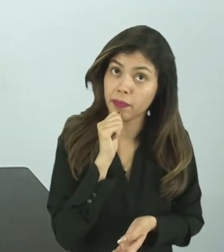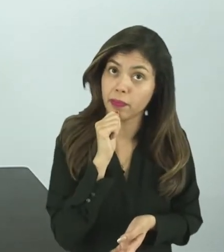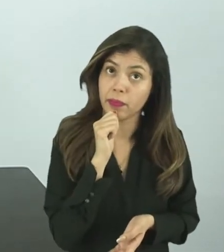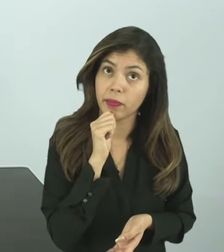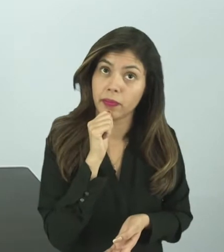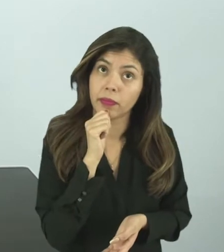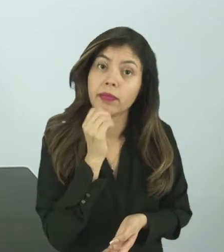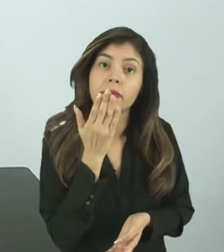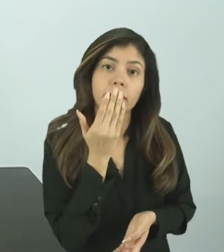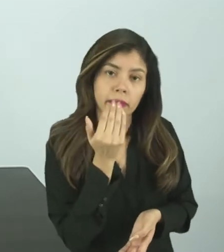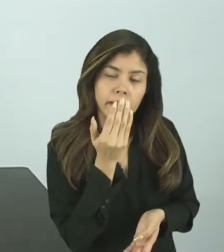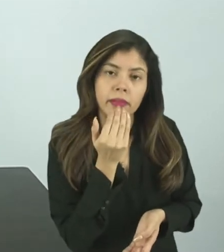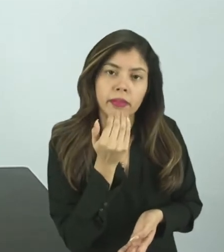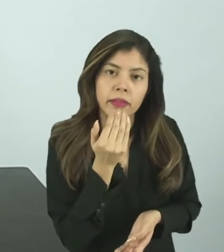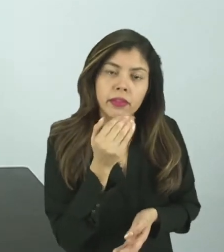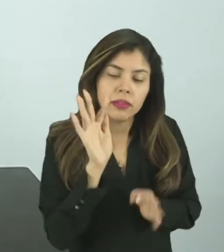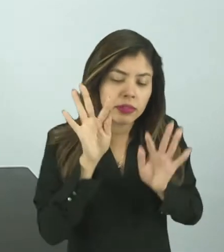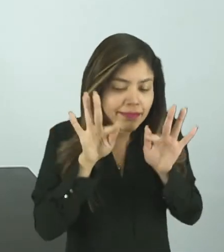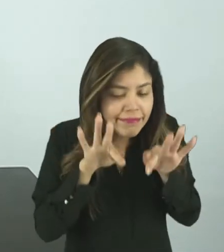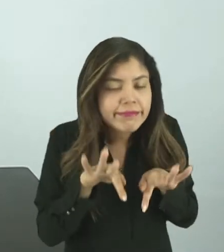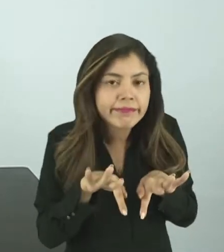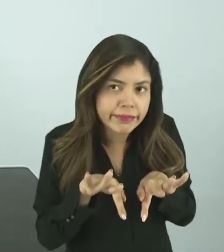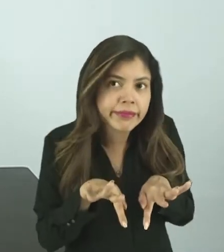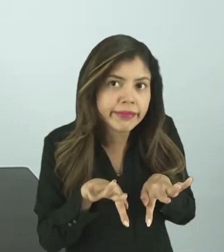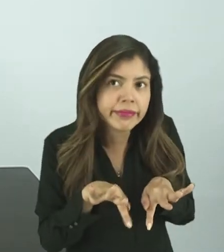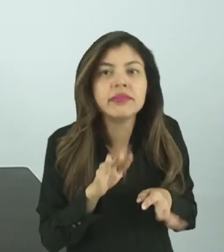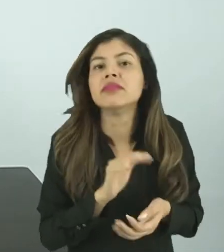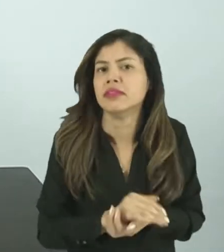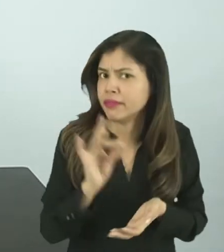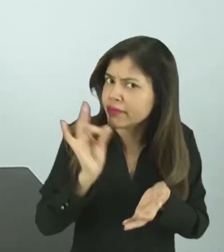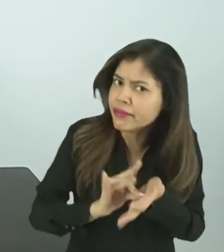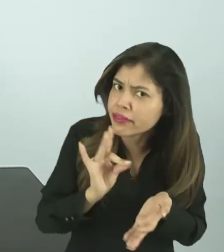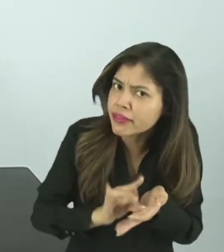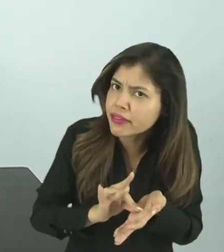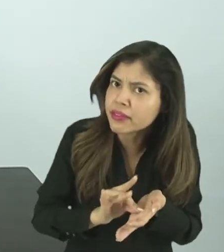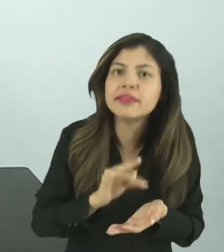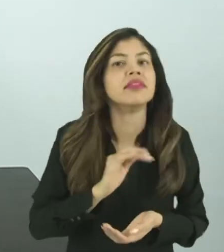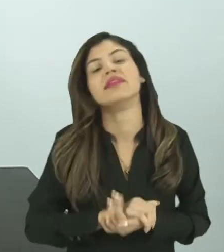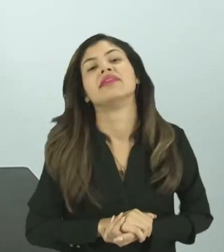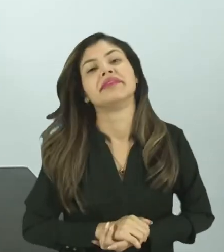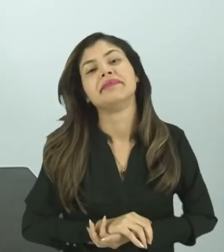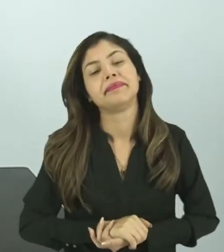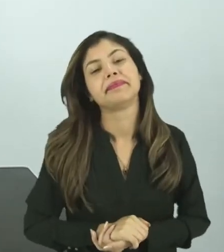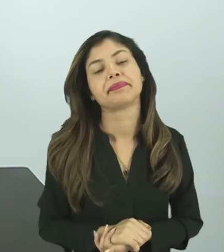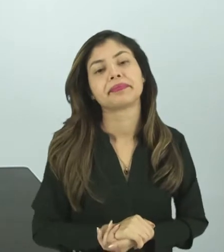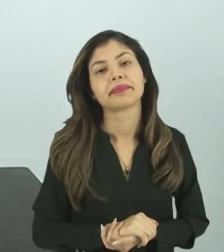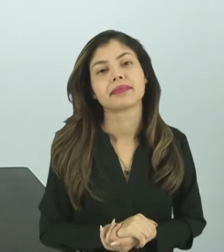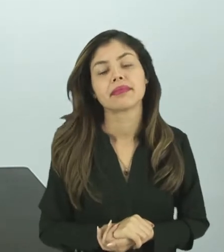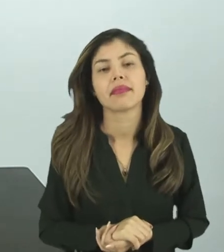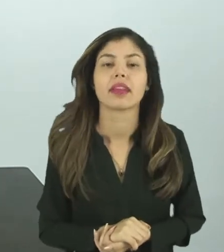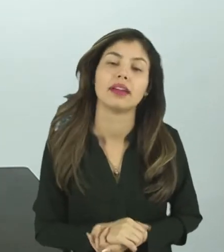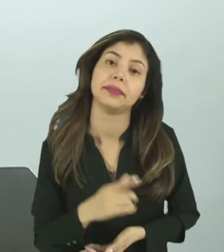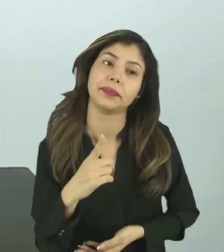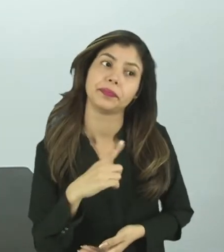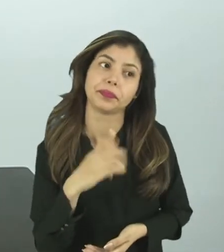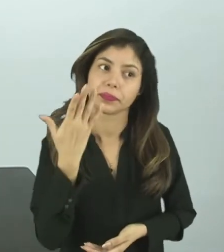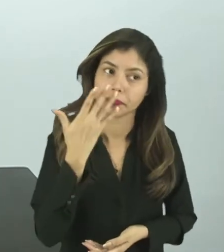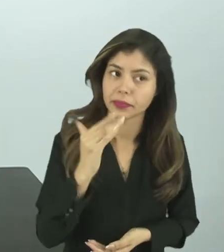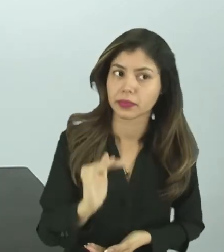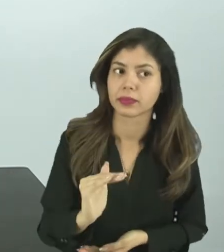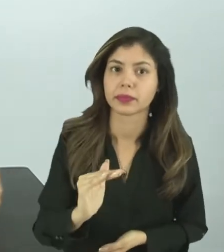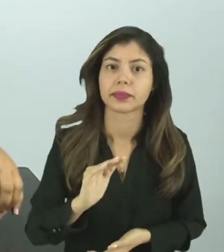período da manhã, lá no finalzinho. Não é verdade? Mas aí, tem criança